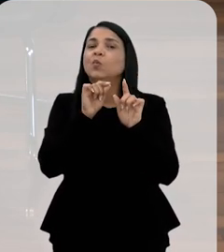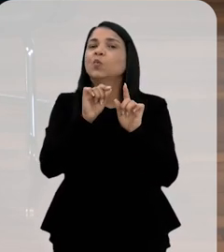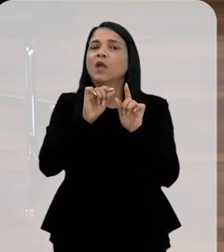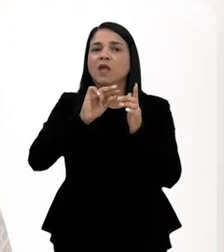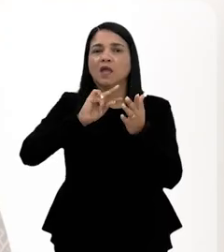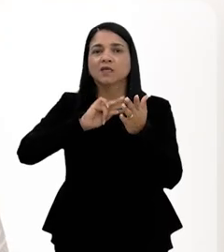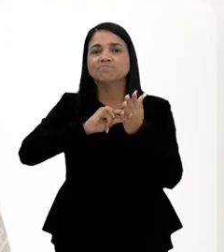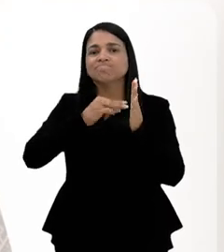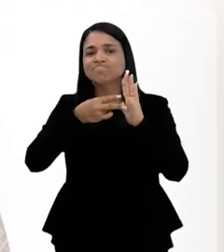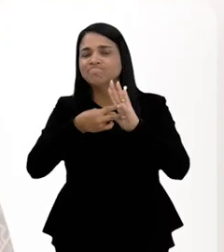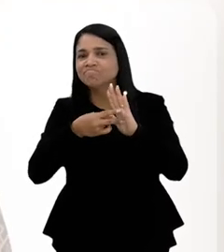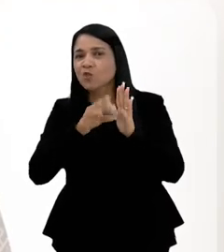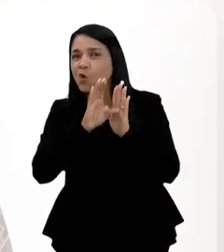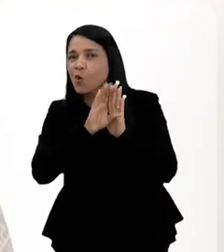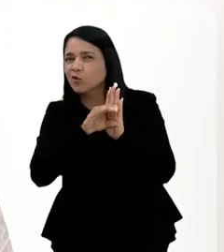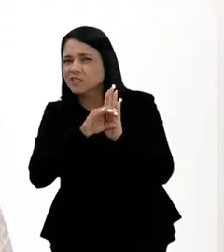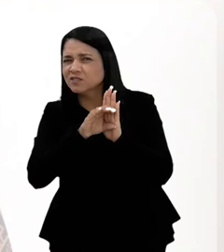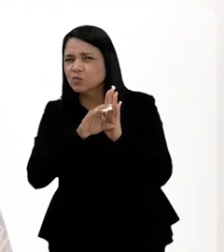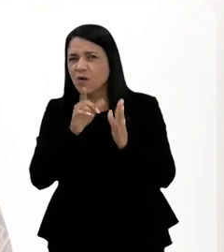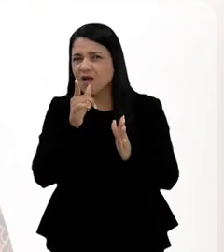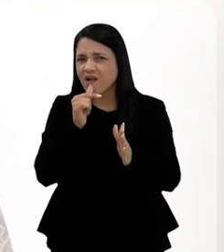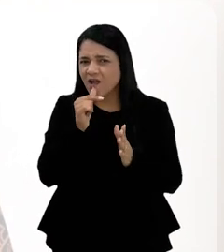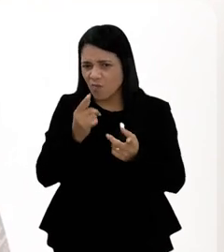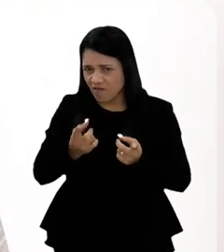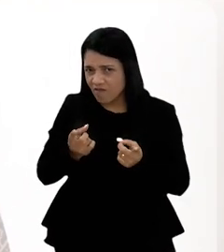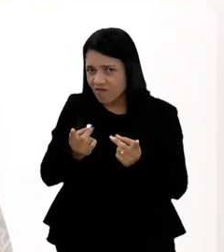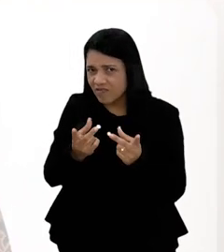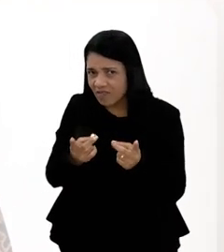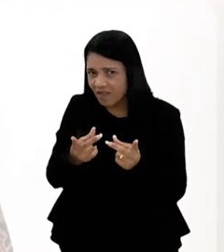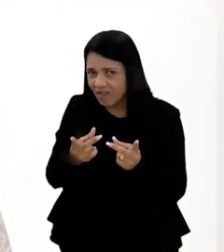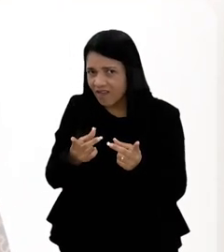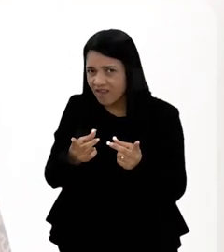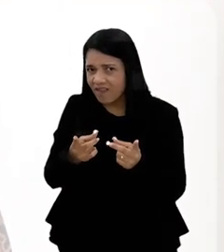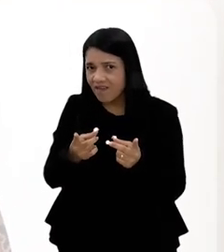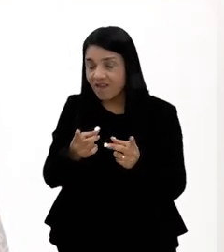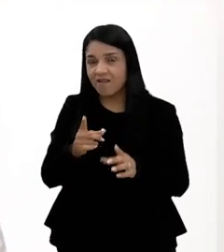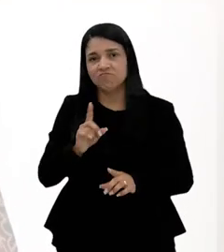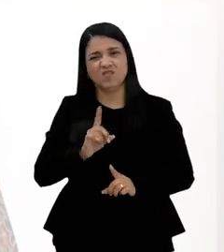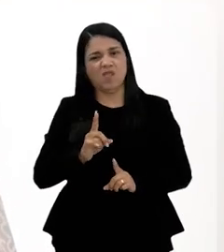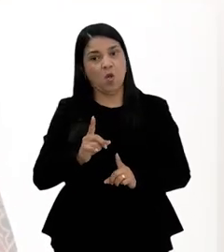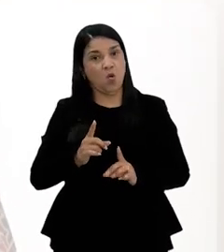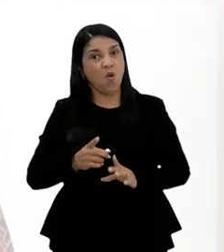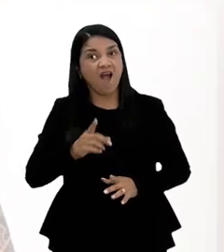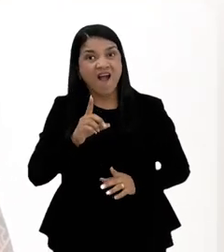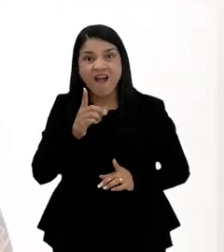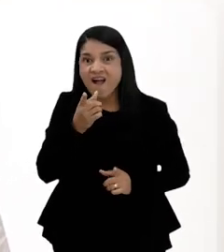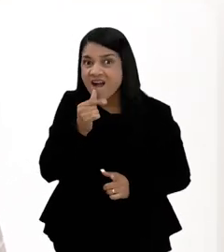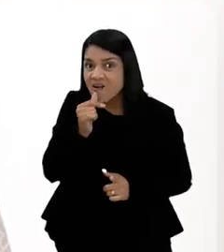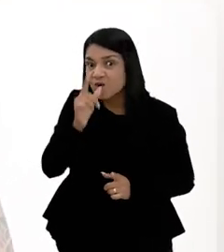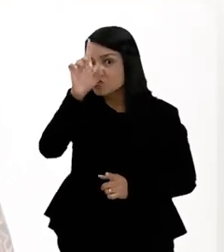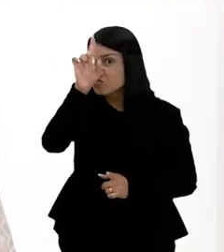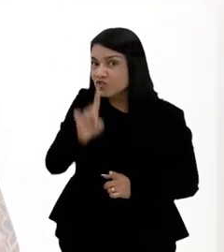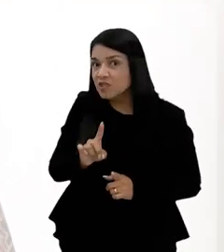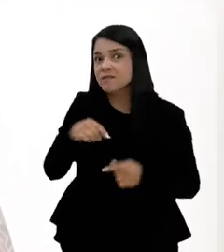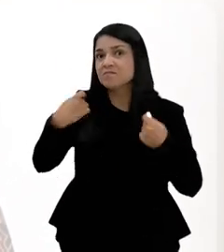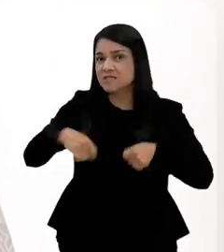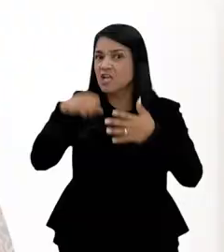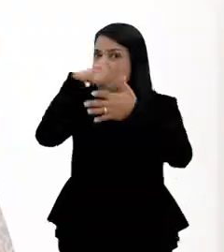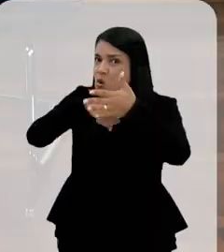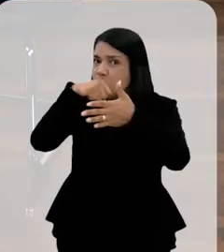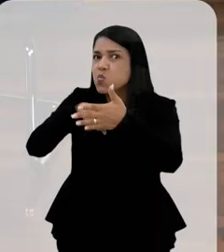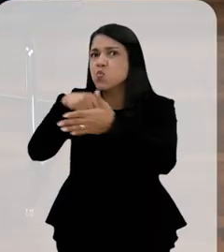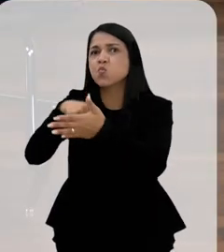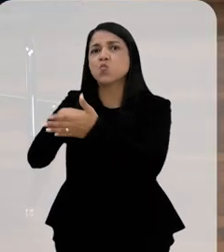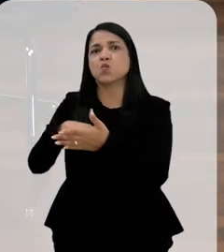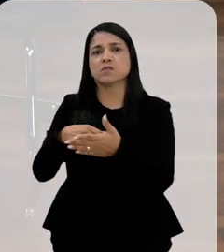de transformar a água numa mercadoria. A água não é mercadoria, a água é direito. E por isso nós temos que lutar.